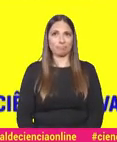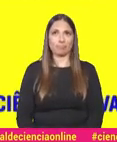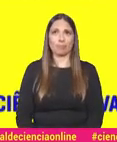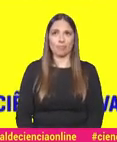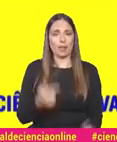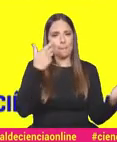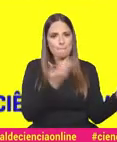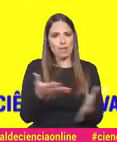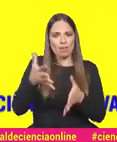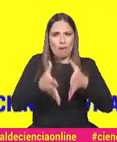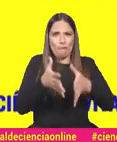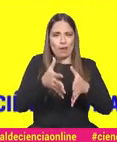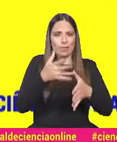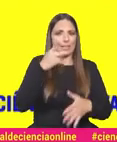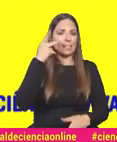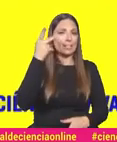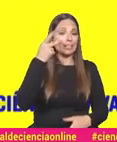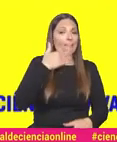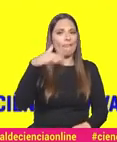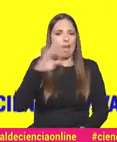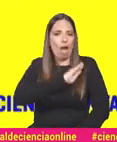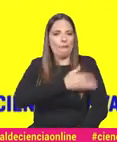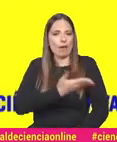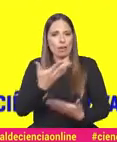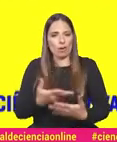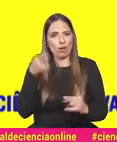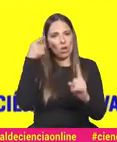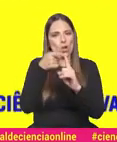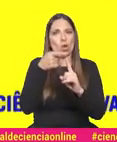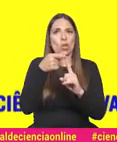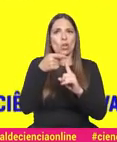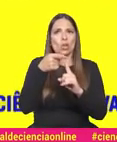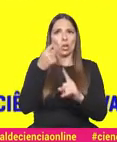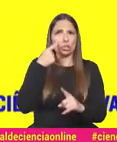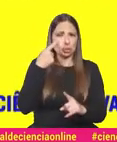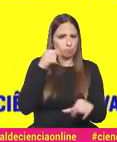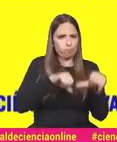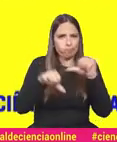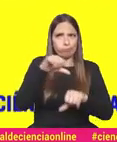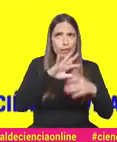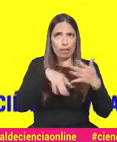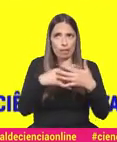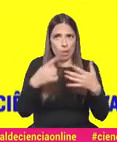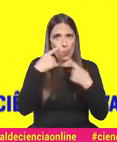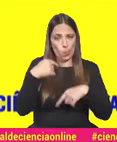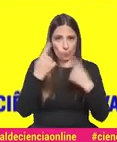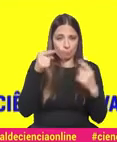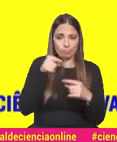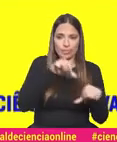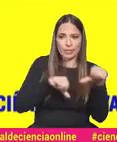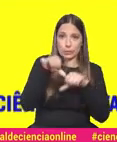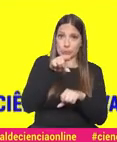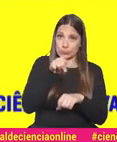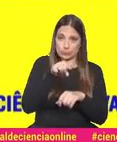Sejam bem-vindos à fábrica, o Centro de Ciência Viva de Aveiro. E hoje temos para vocês uma experiência do Química por Tabela, um show de ciência. Esta experiência em